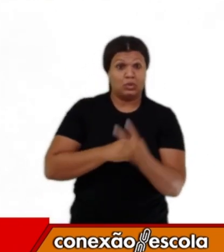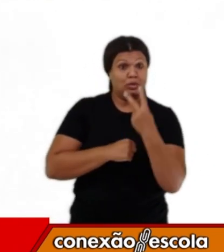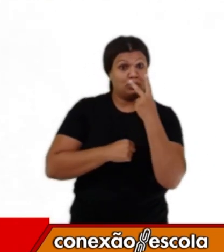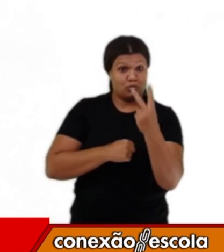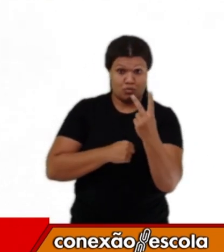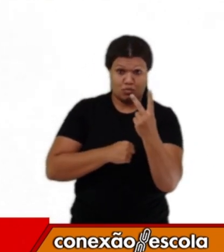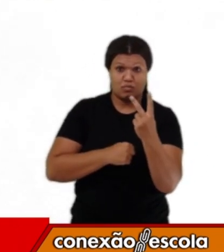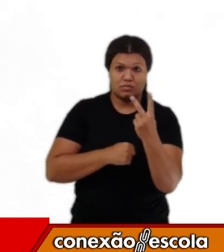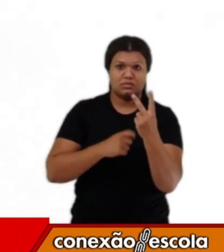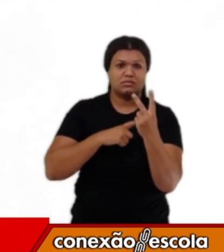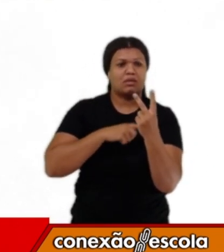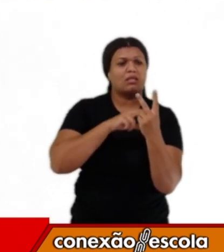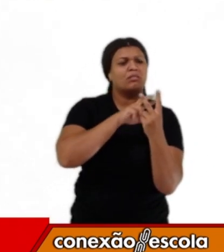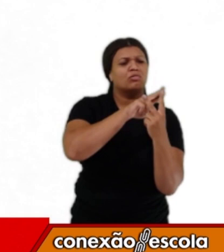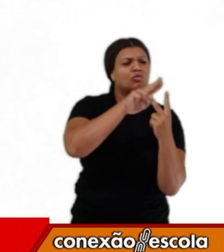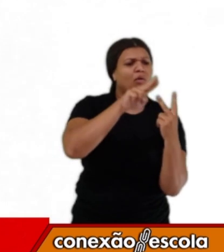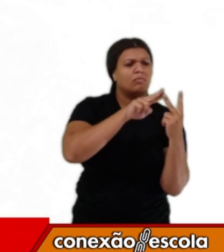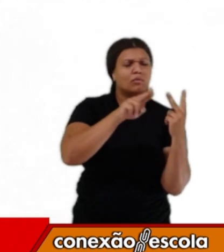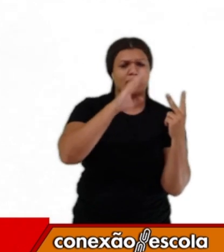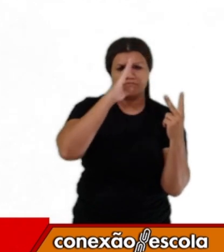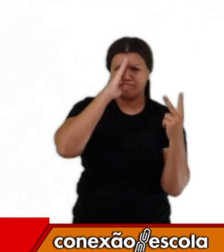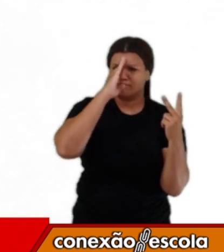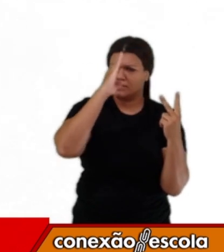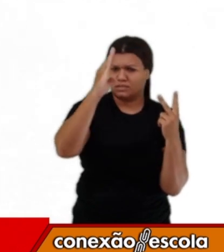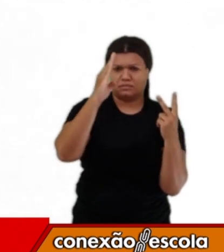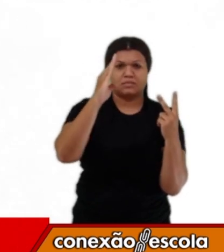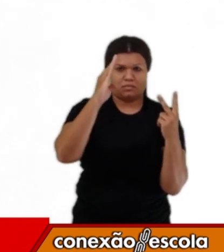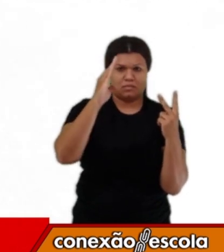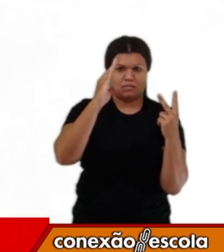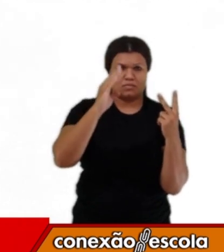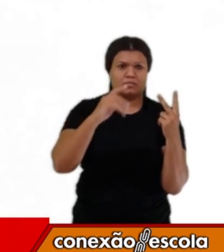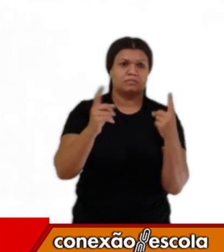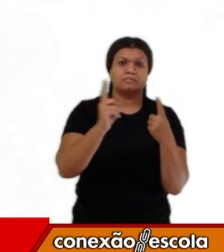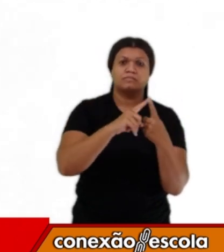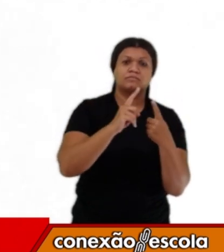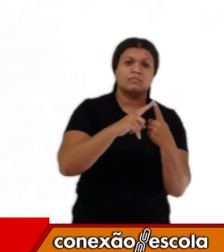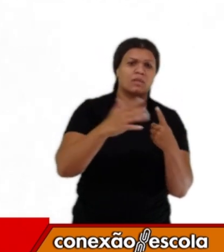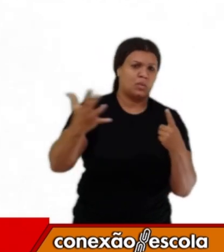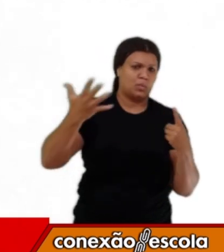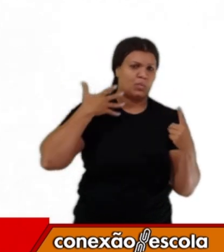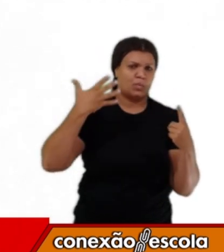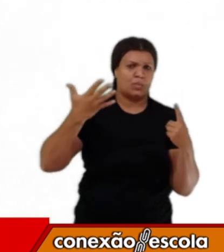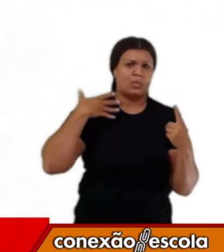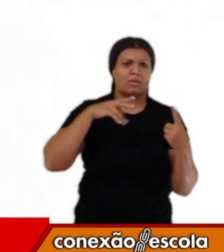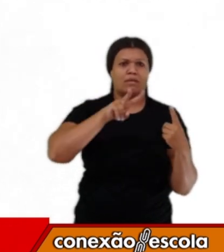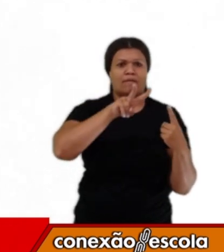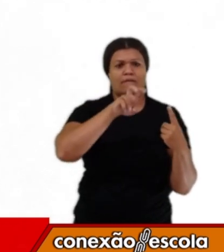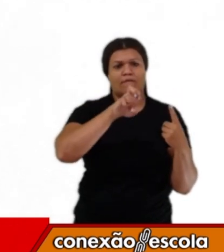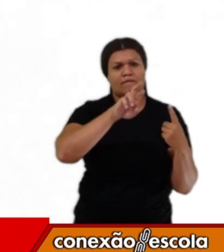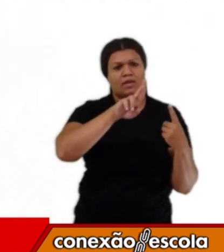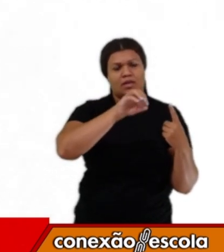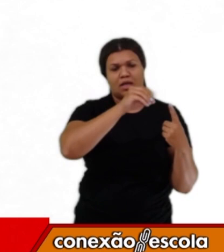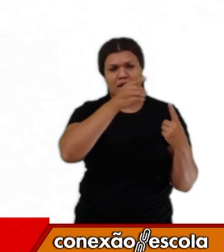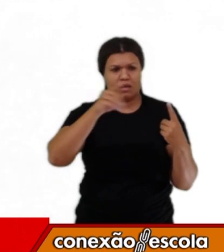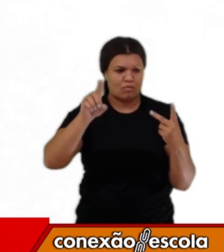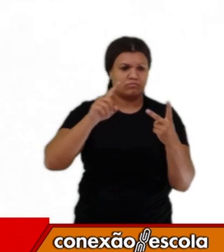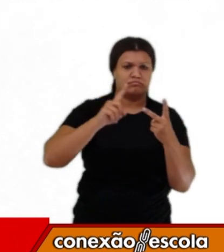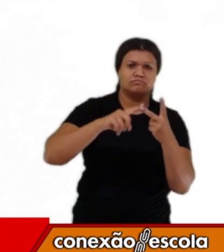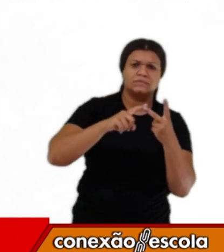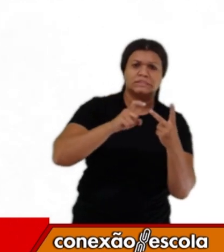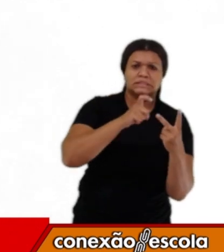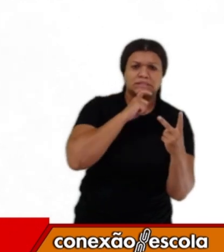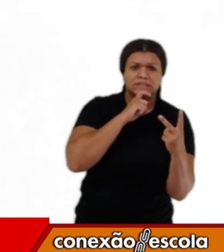chamadas de estações principais, que é o verão e o inverno. E as outras duas